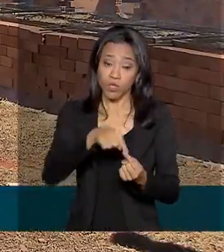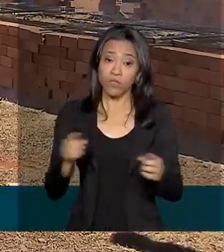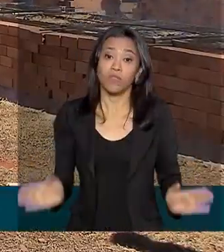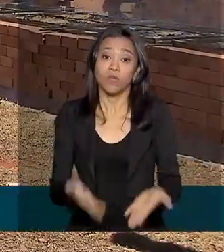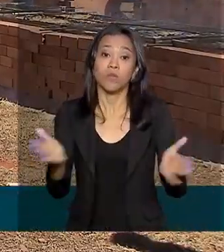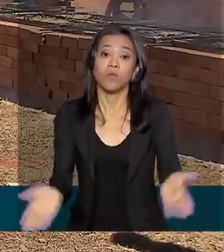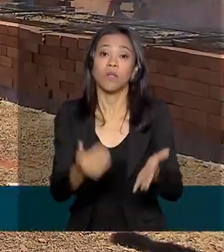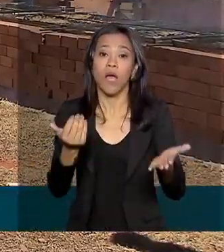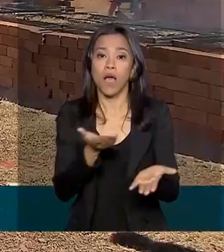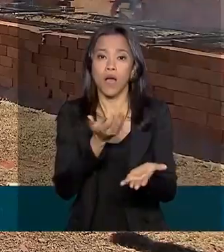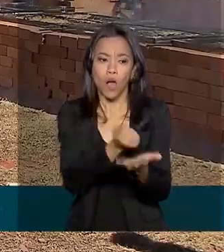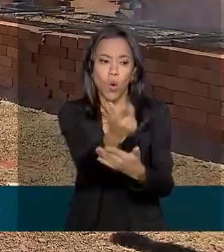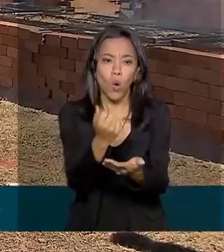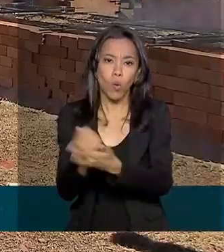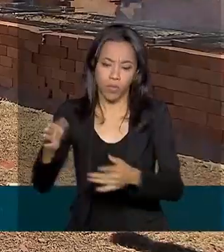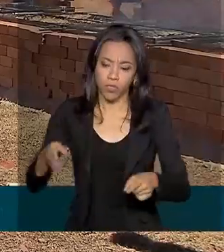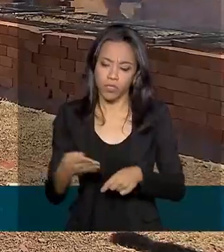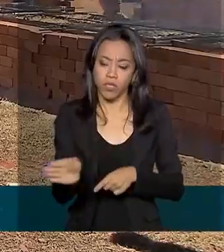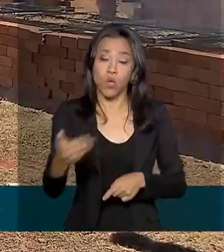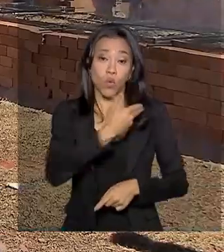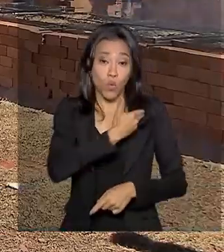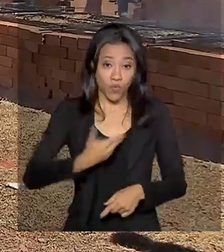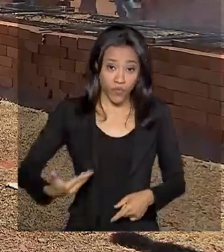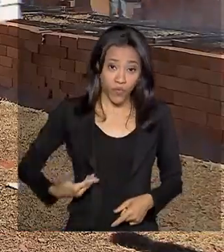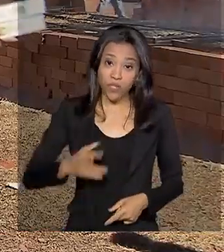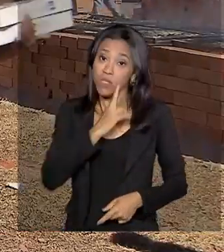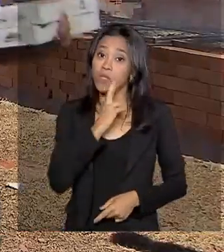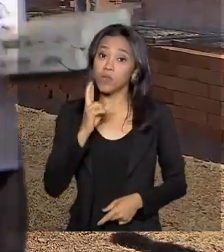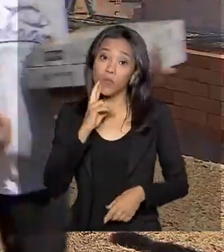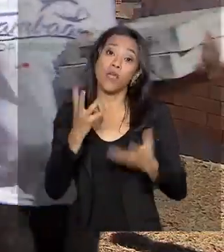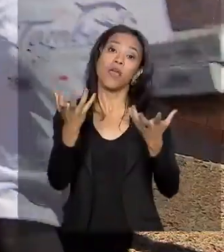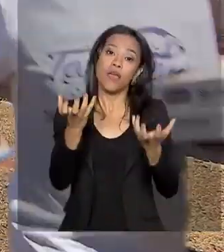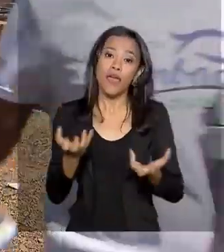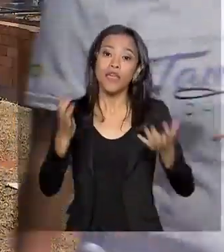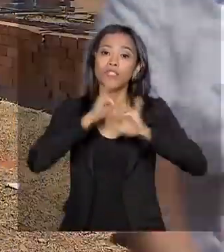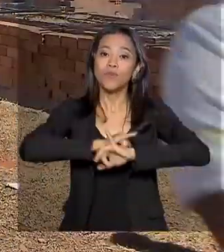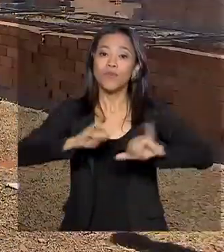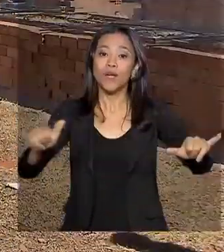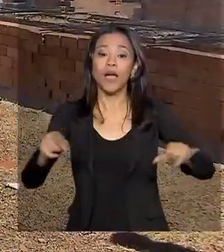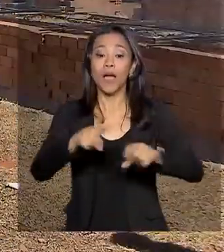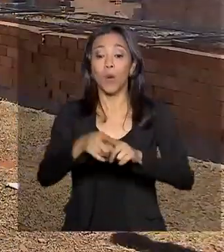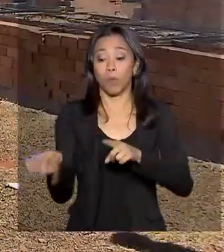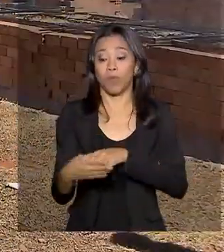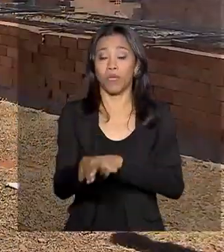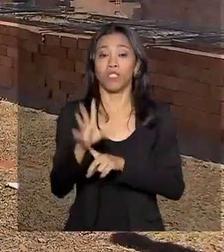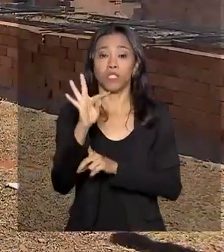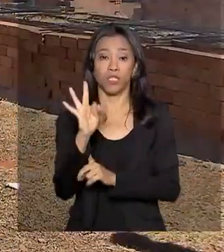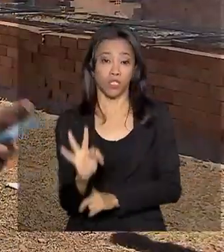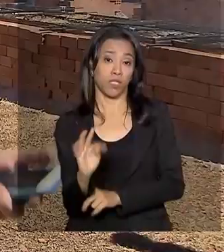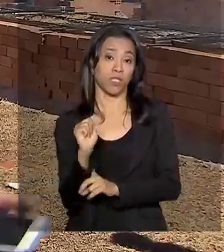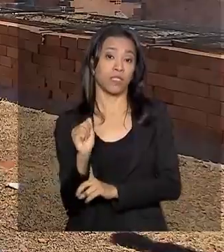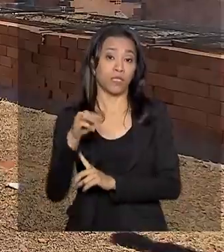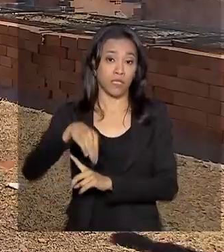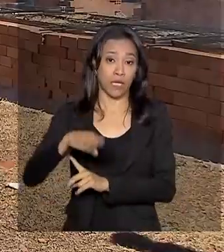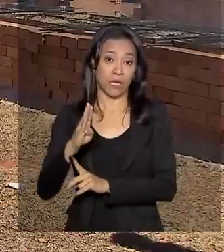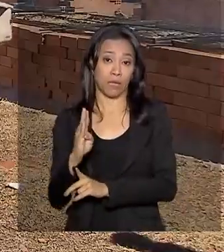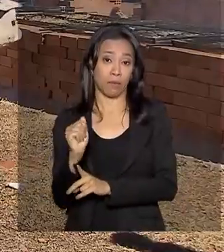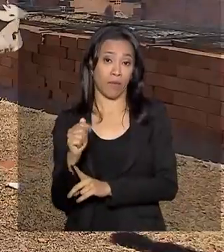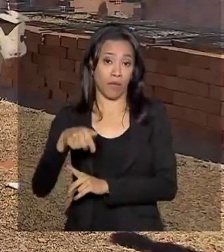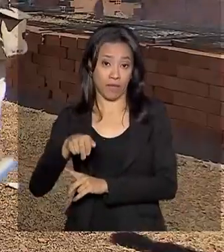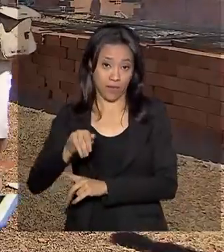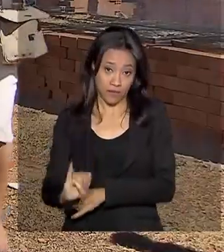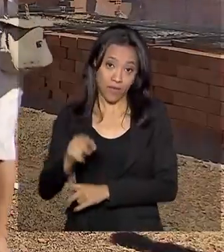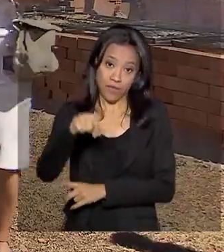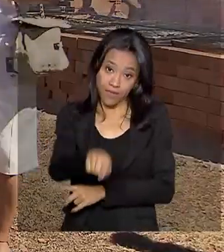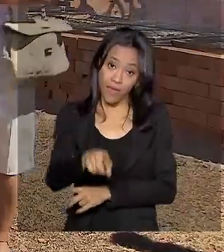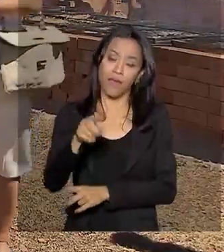os brasileiros, o governo de Rondônia quer divulgar o tambaqui. Peixe rico em proteína e um dos principais produtos de